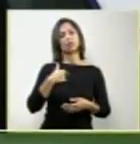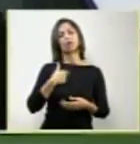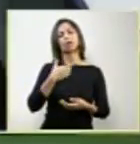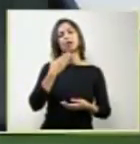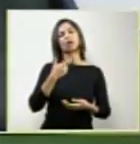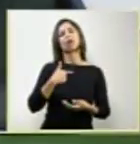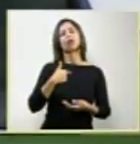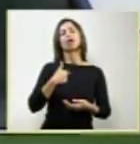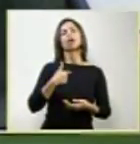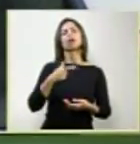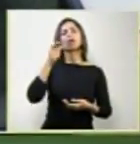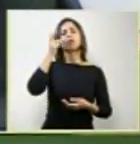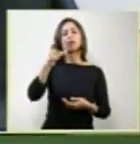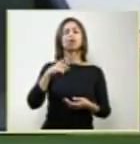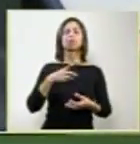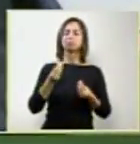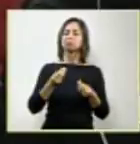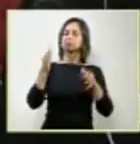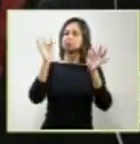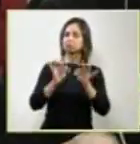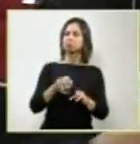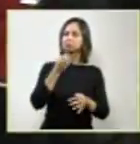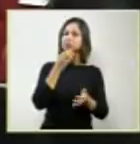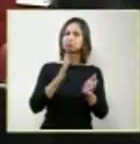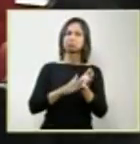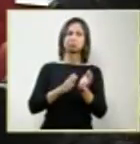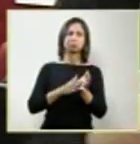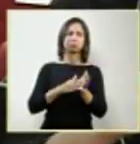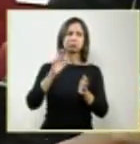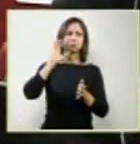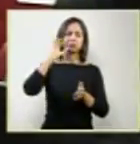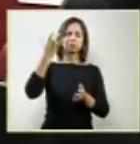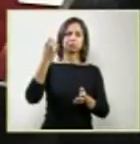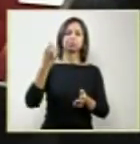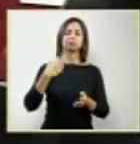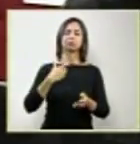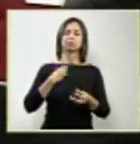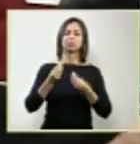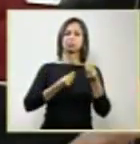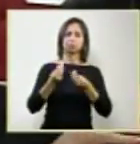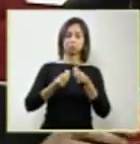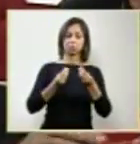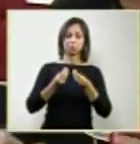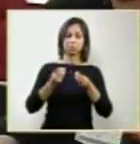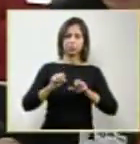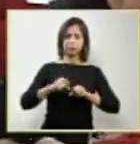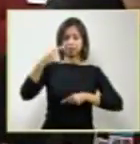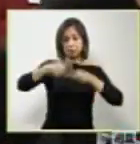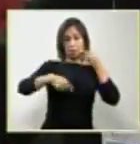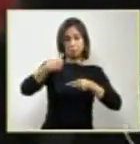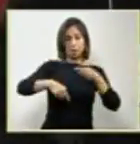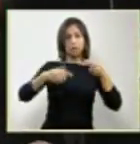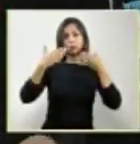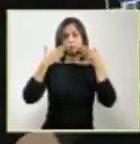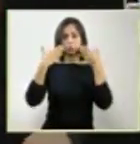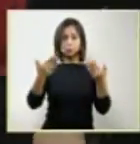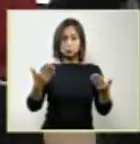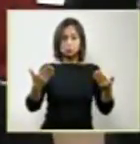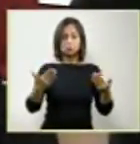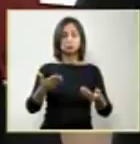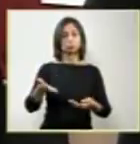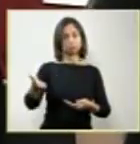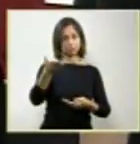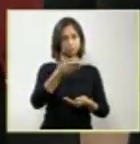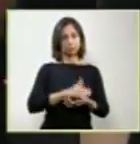pela decisão feliz de submeter uma decisão delicada como esta a um debate público. Eu gostaria de fazer uma